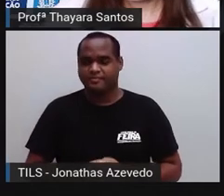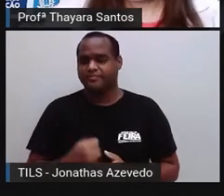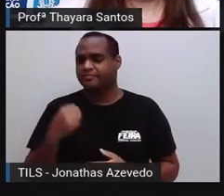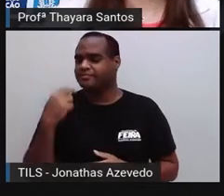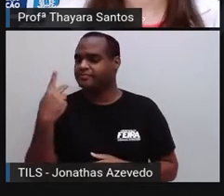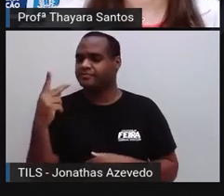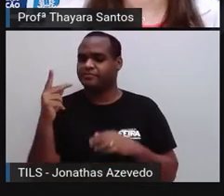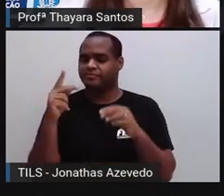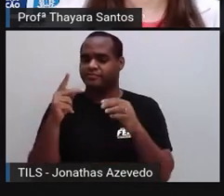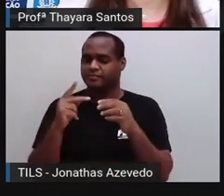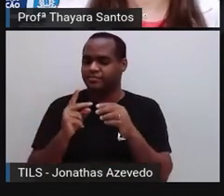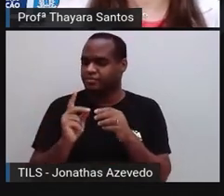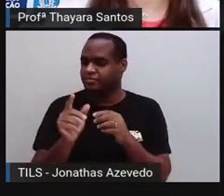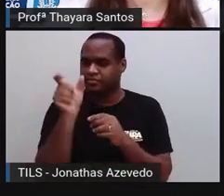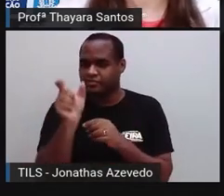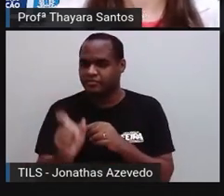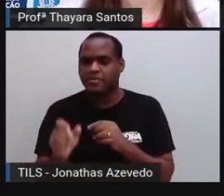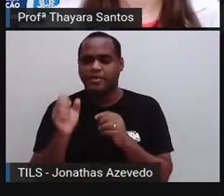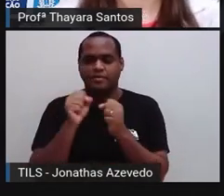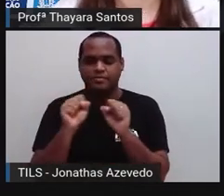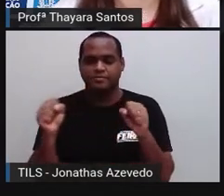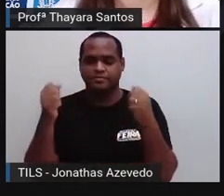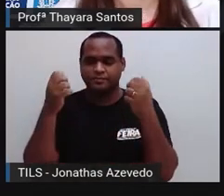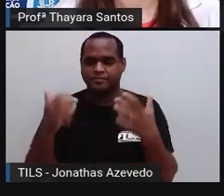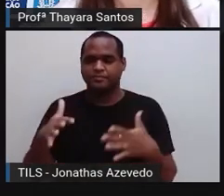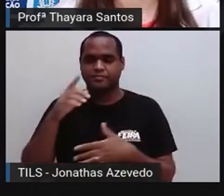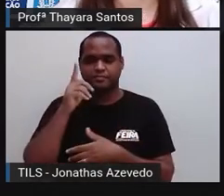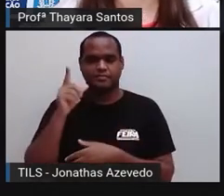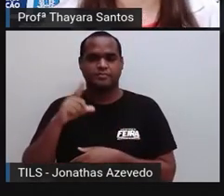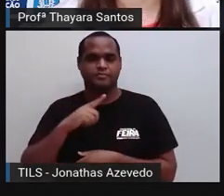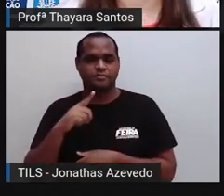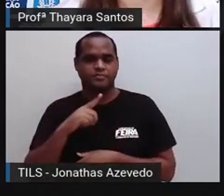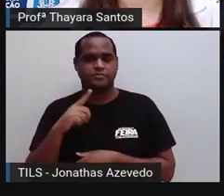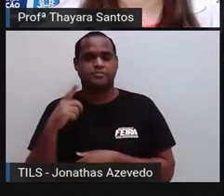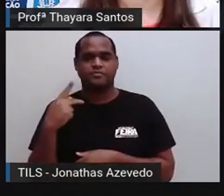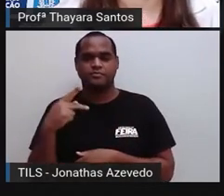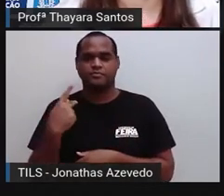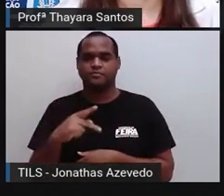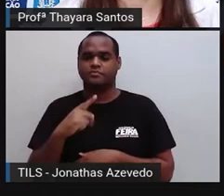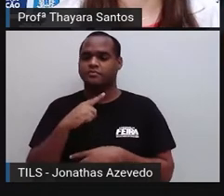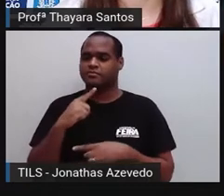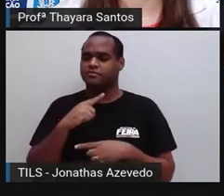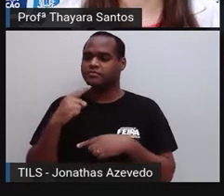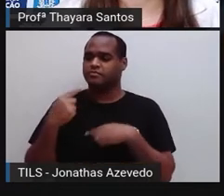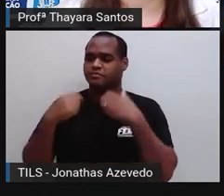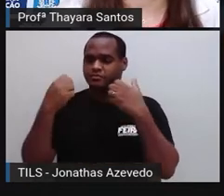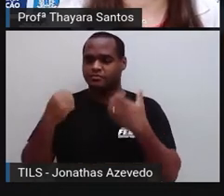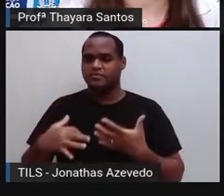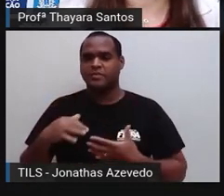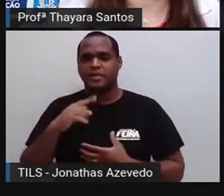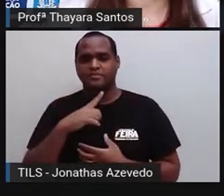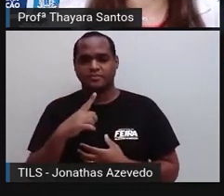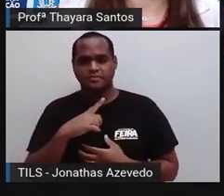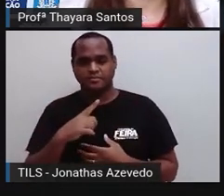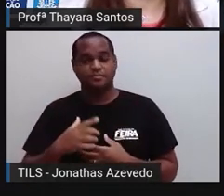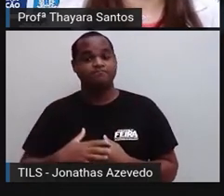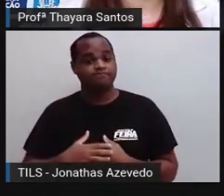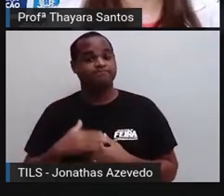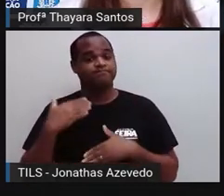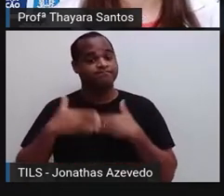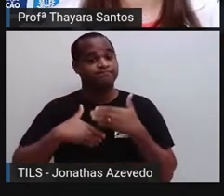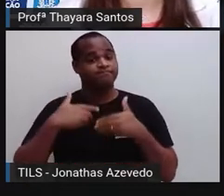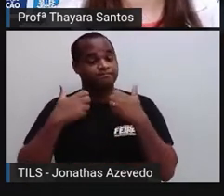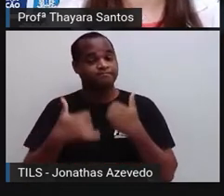E qual vai ser a função desse sistema? A função desse sistema é controlar vários processos que